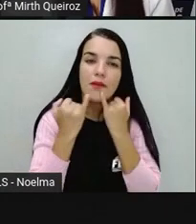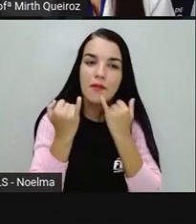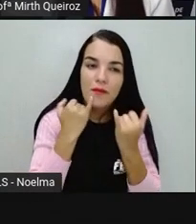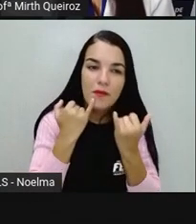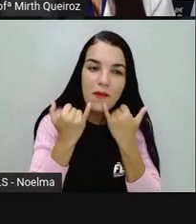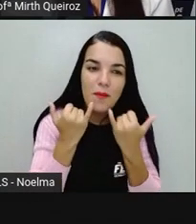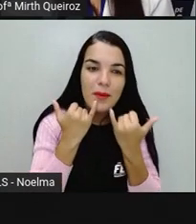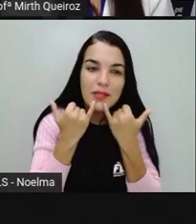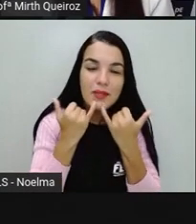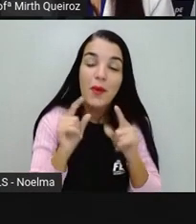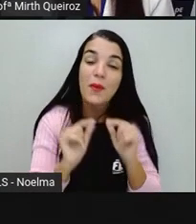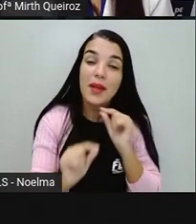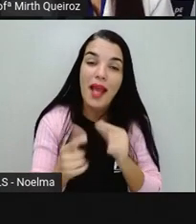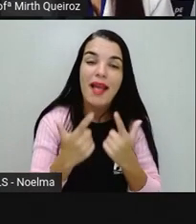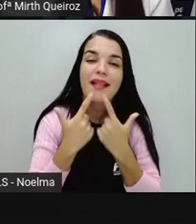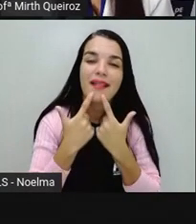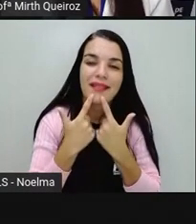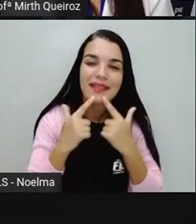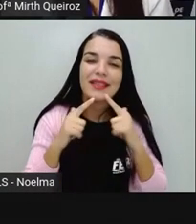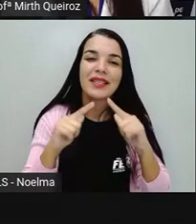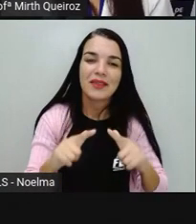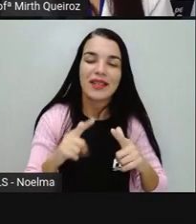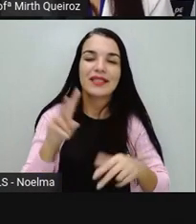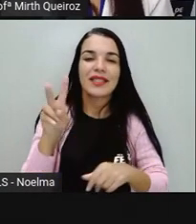é leitura de imagem.